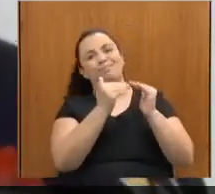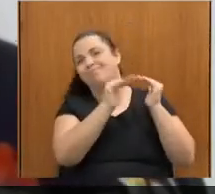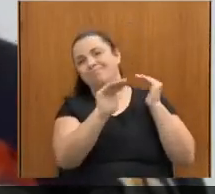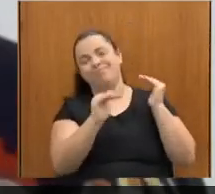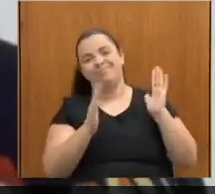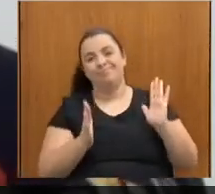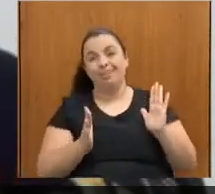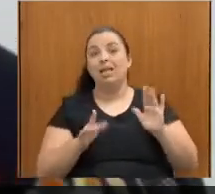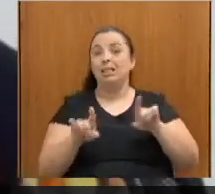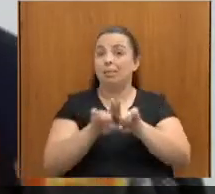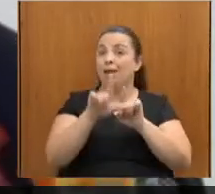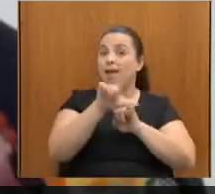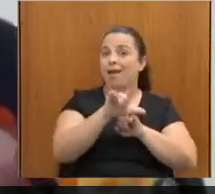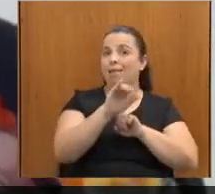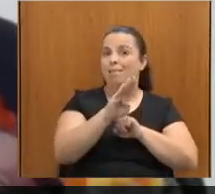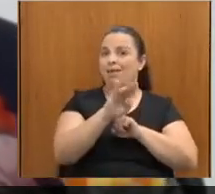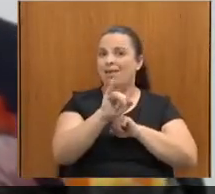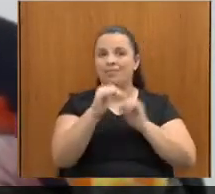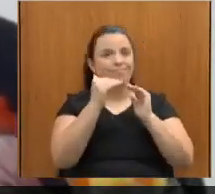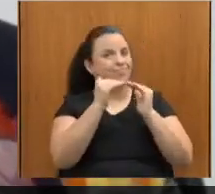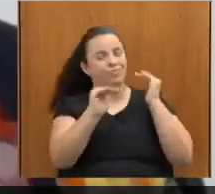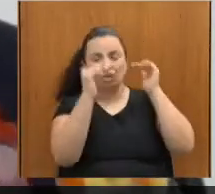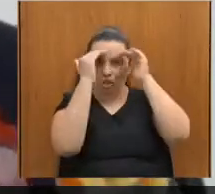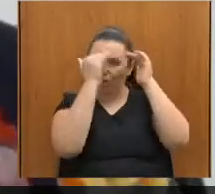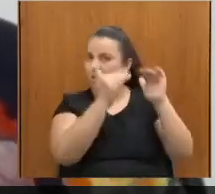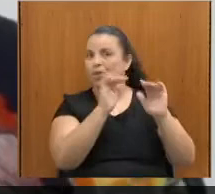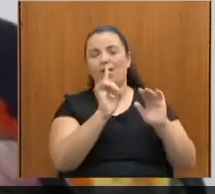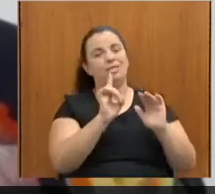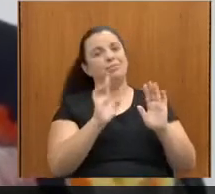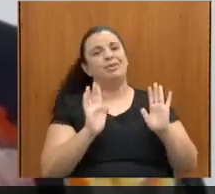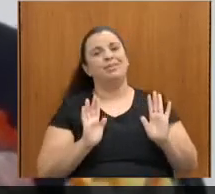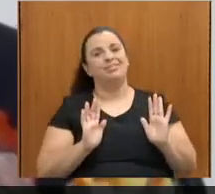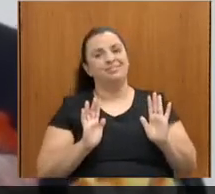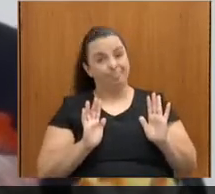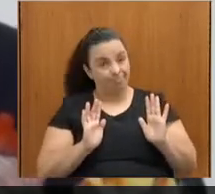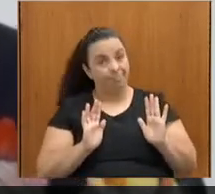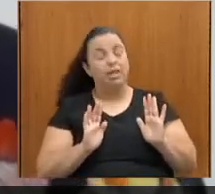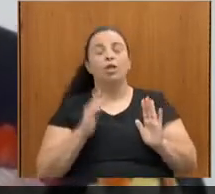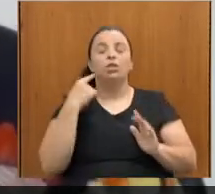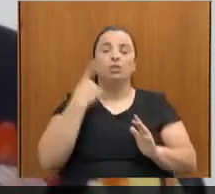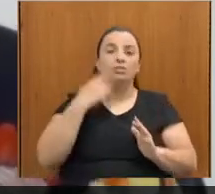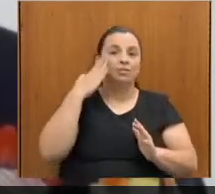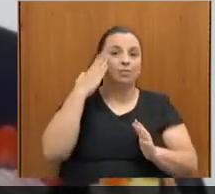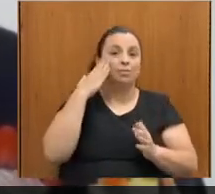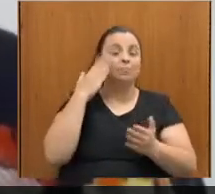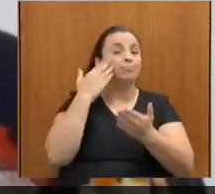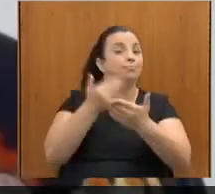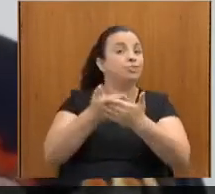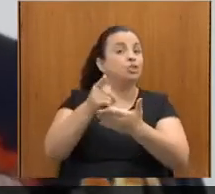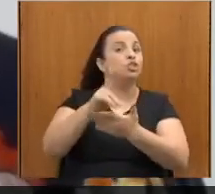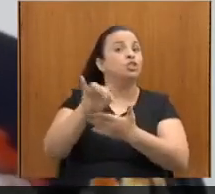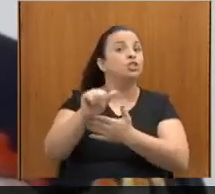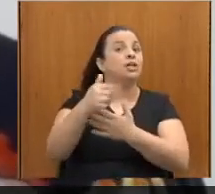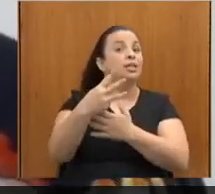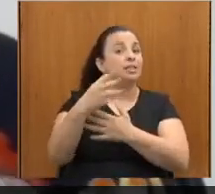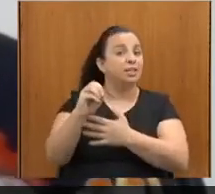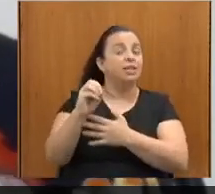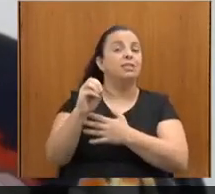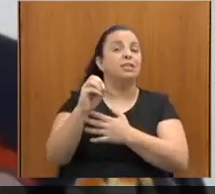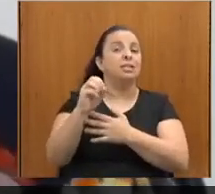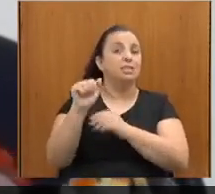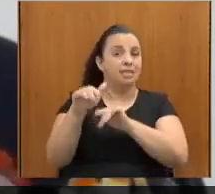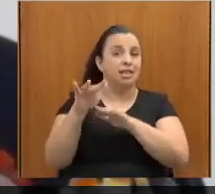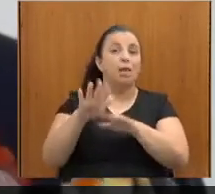a LBI. E a gente sabe que nesse dia 30 de setembro, quando será fechado o resultado desse grupo de trabalho